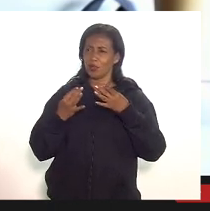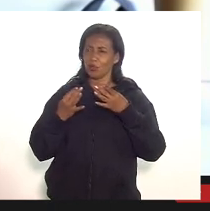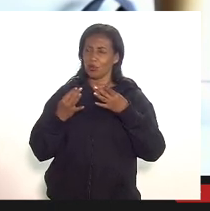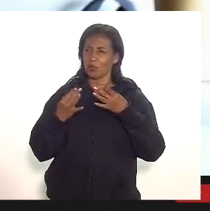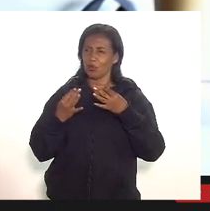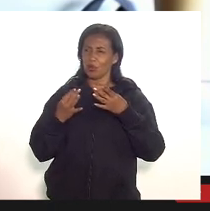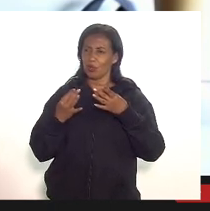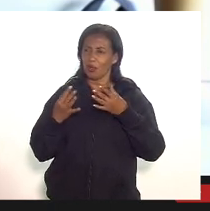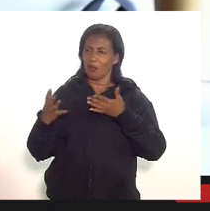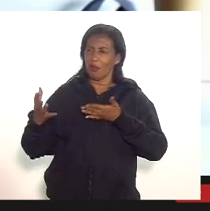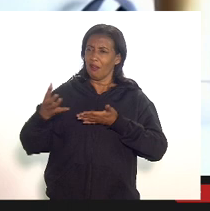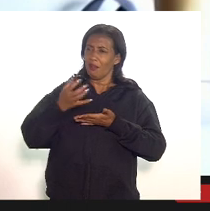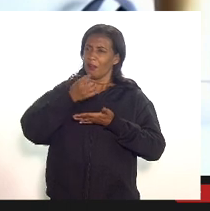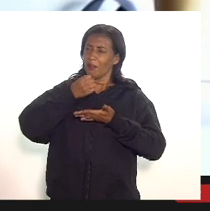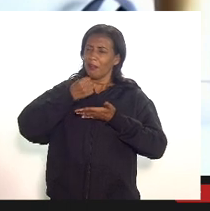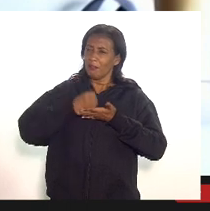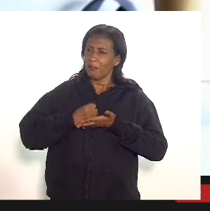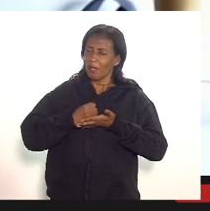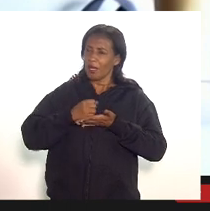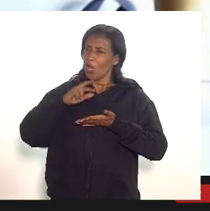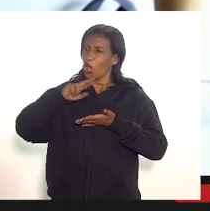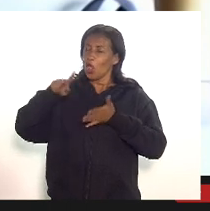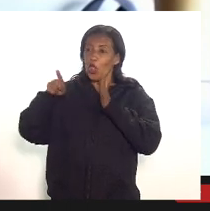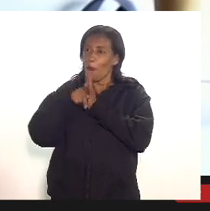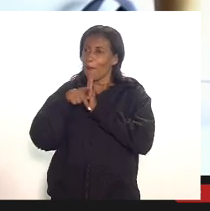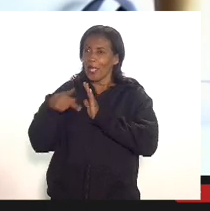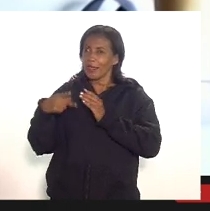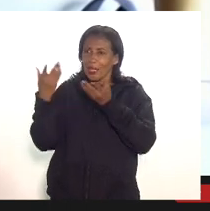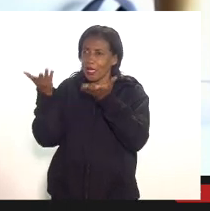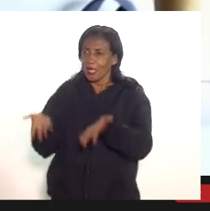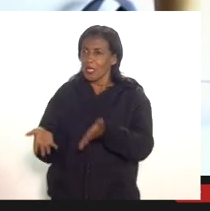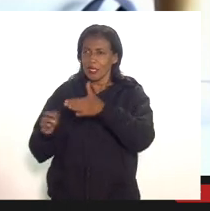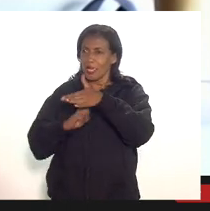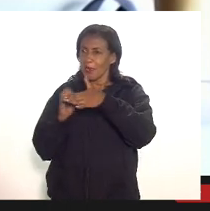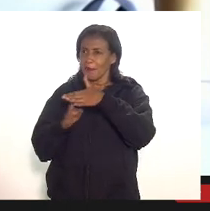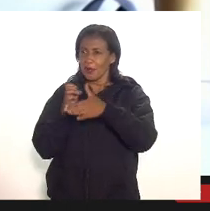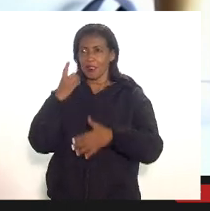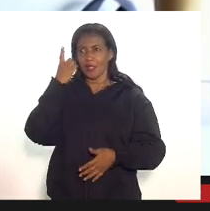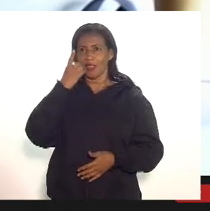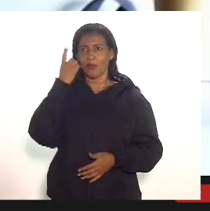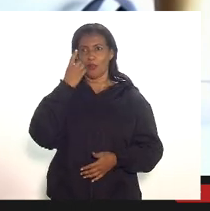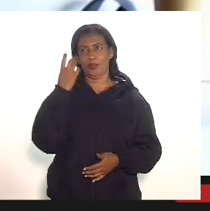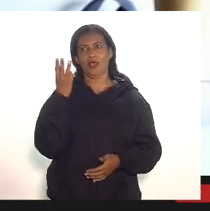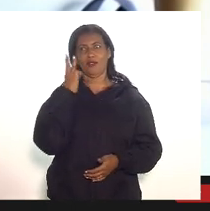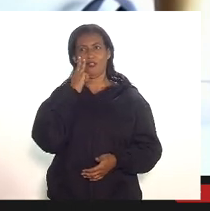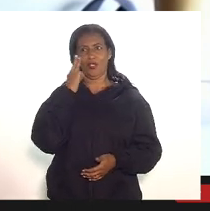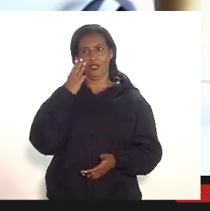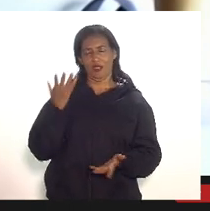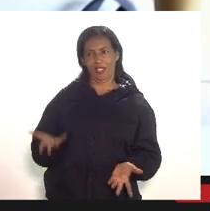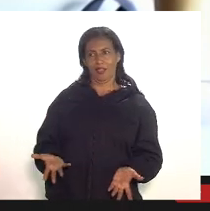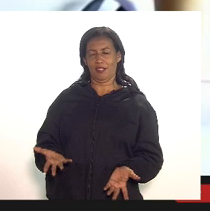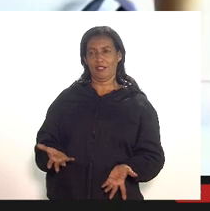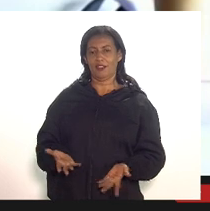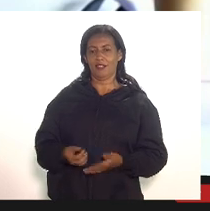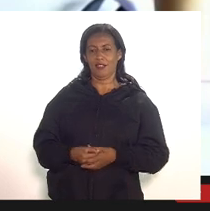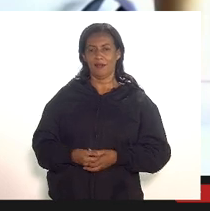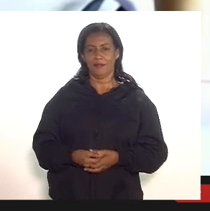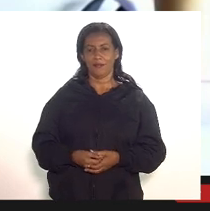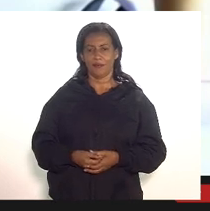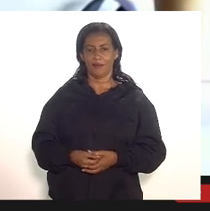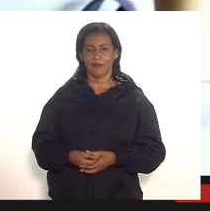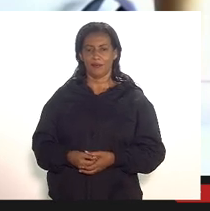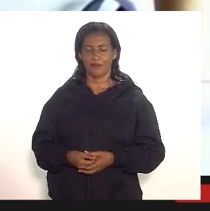daquilo que não lhe pertence deputado Valdeck se apropriando daquilo que não lhe